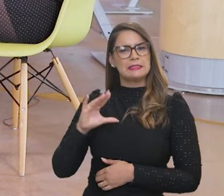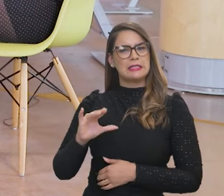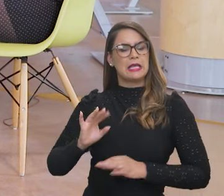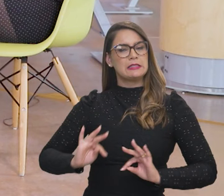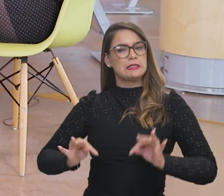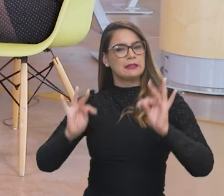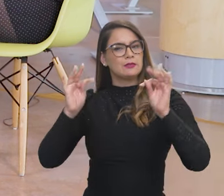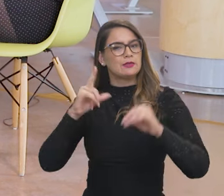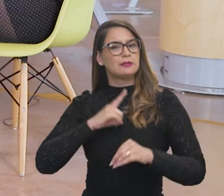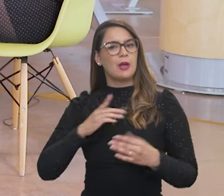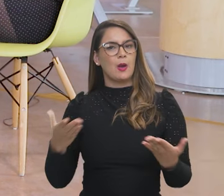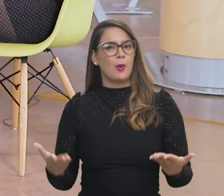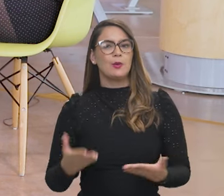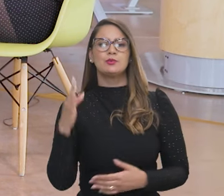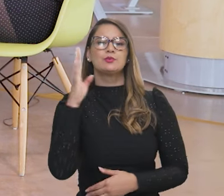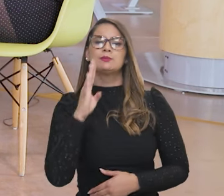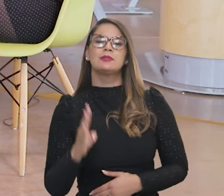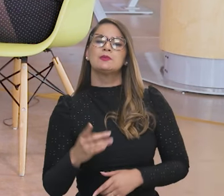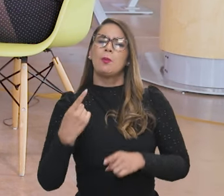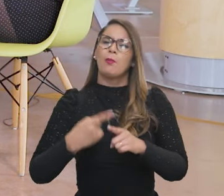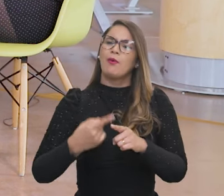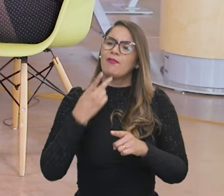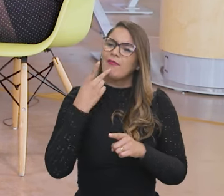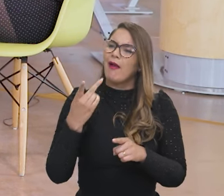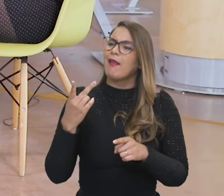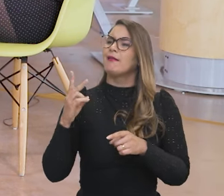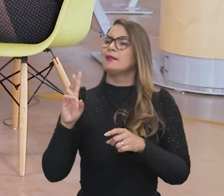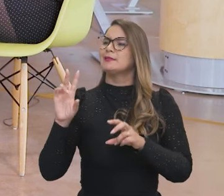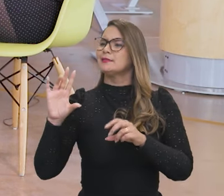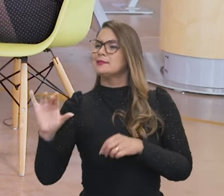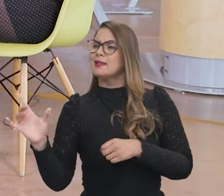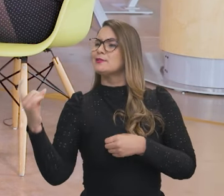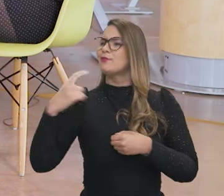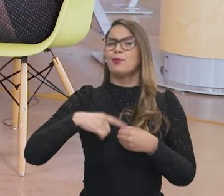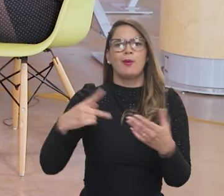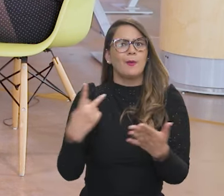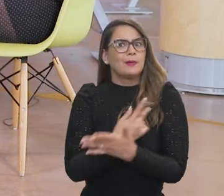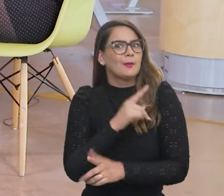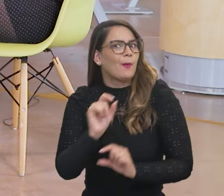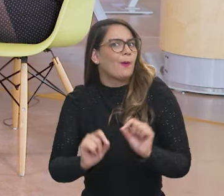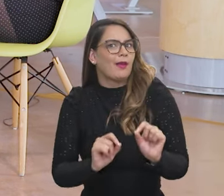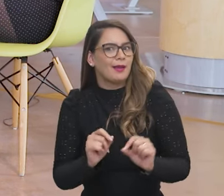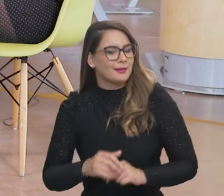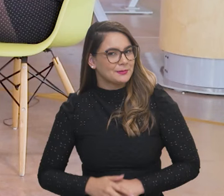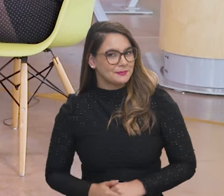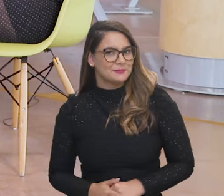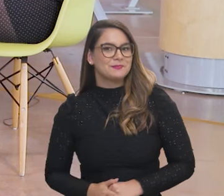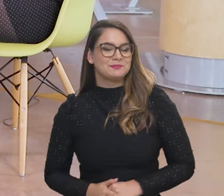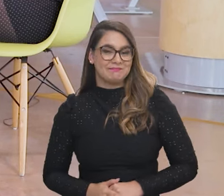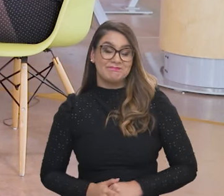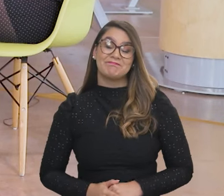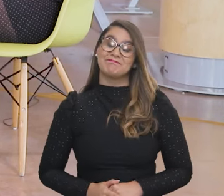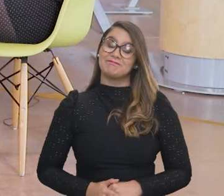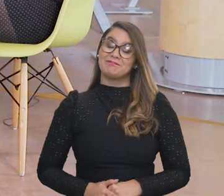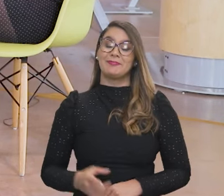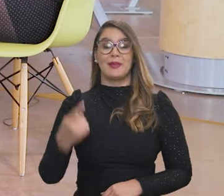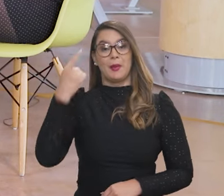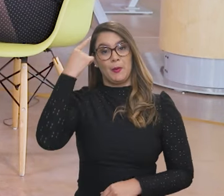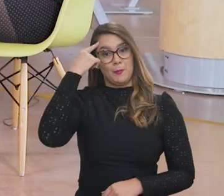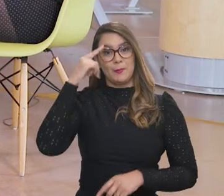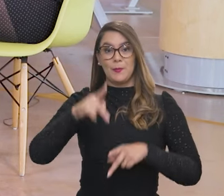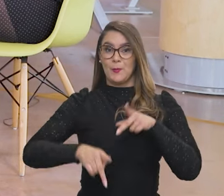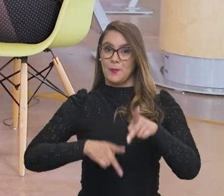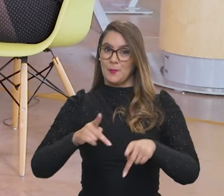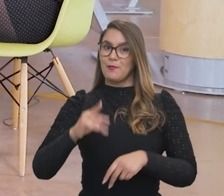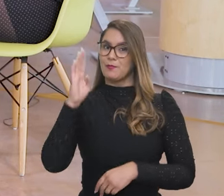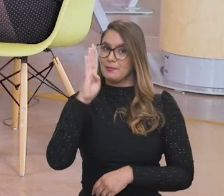da ciência e tecnologia nós temos no Brasil? Por que se fala tanto que a ciência voltou? O que aconteceu com ela? Eu penso que o